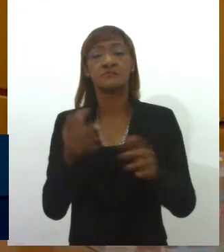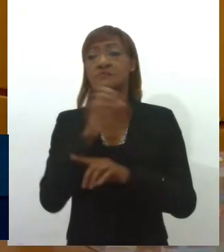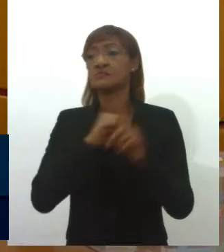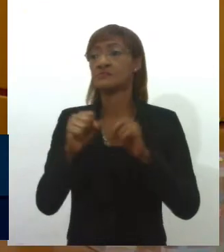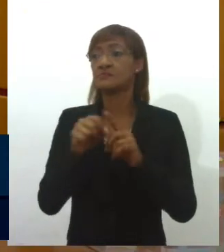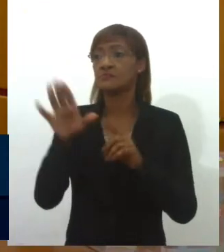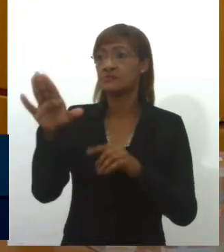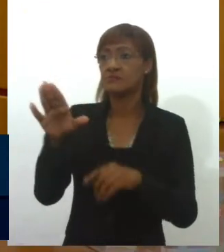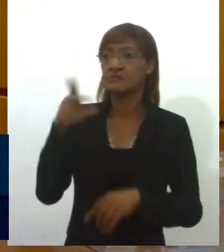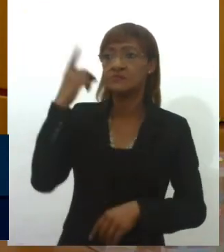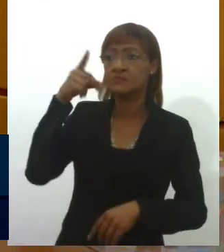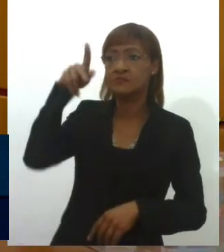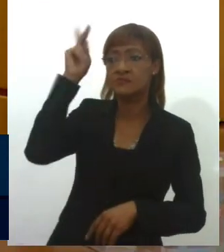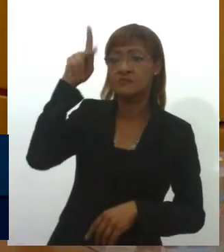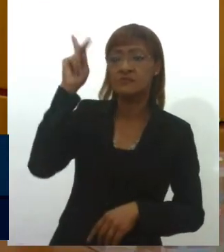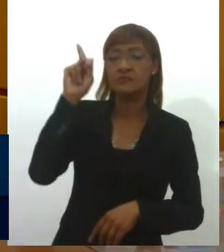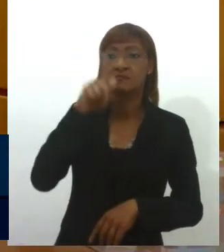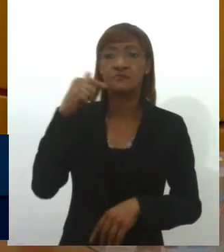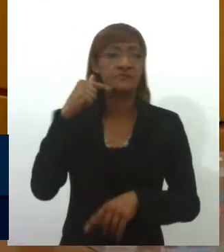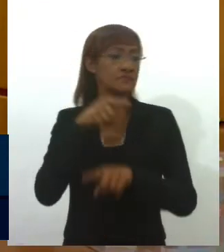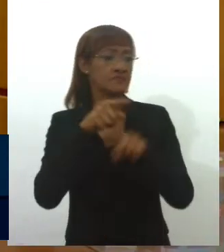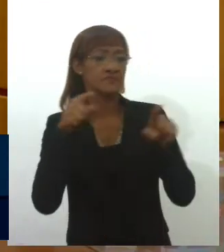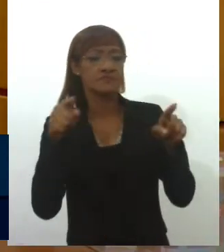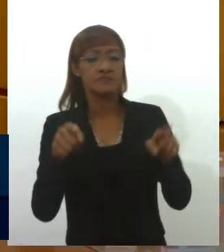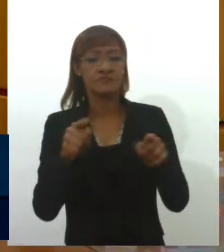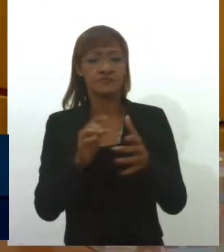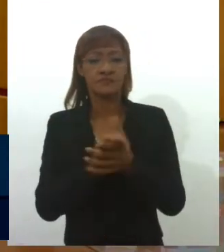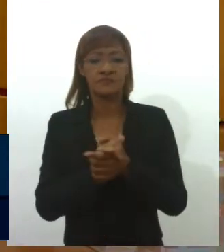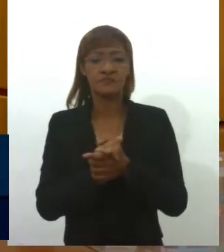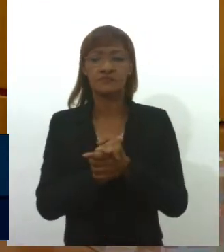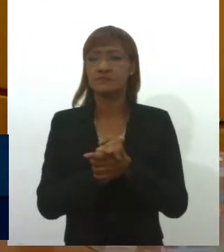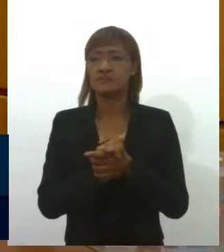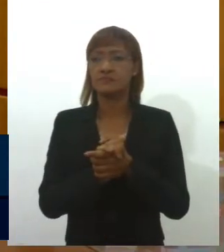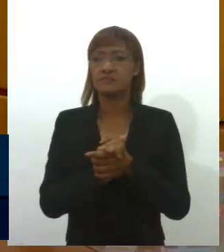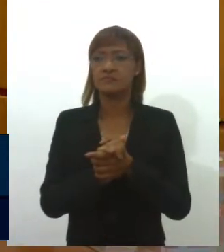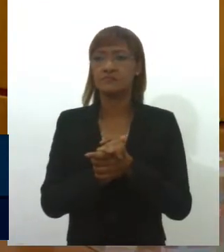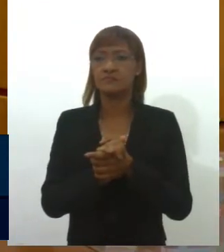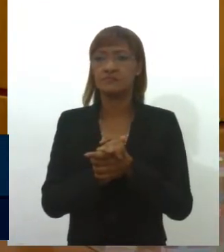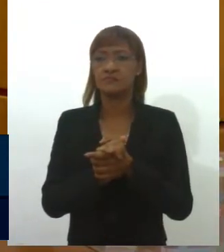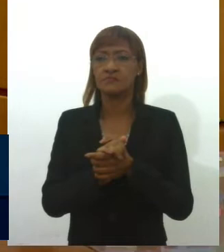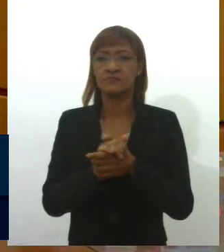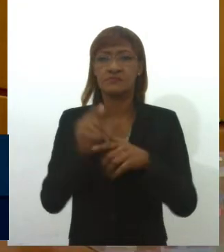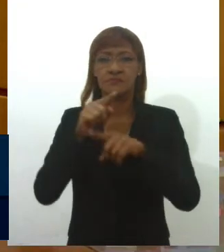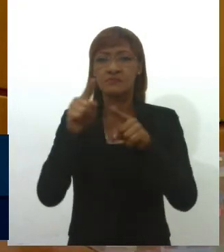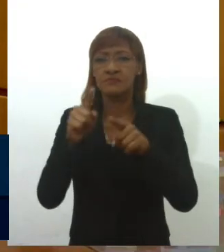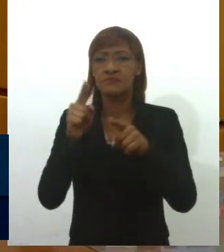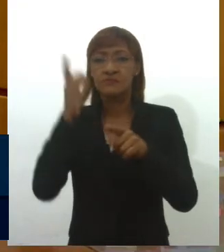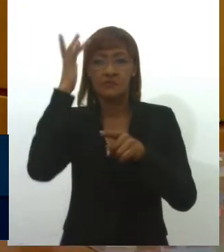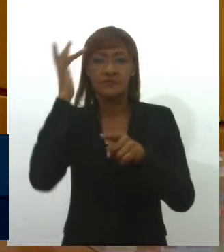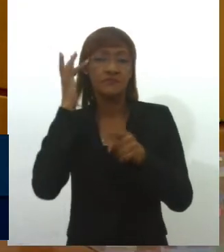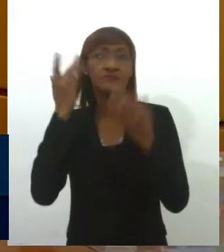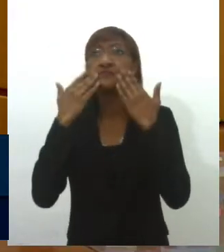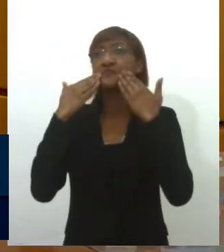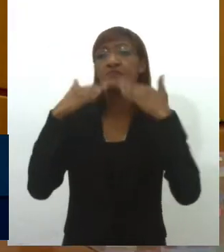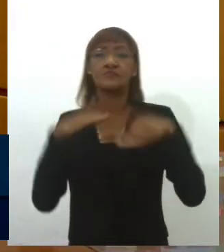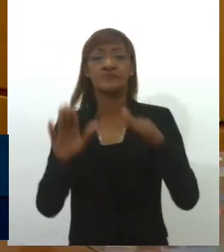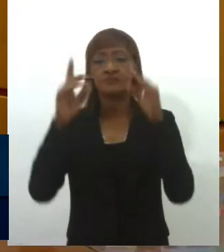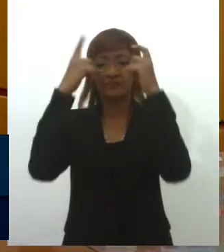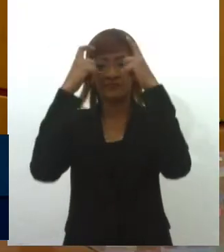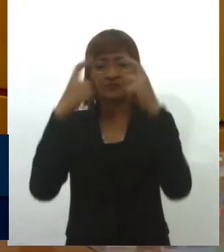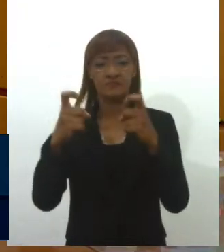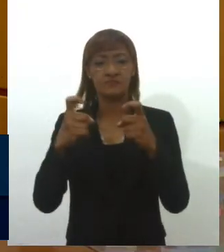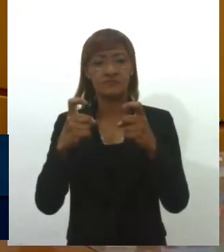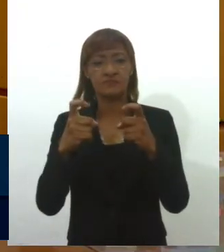Quinti, deputada Goretti, como tentam naturalizar a violência, não só física,